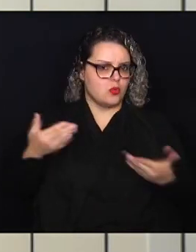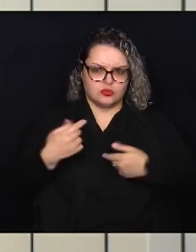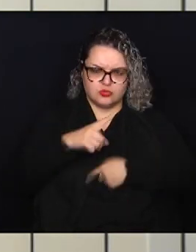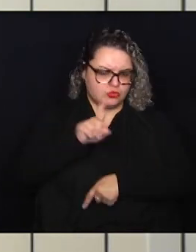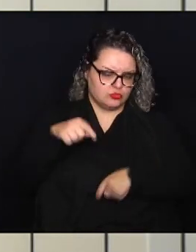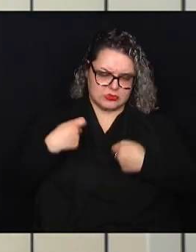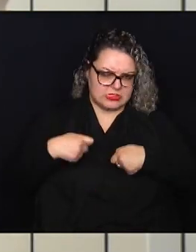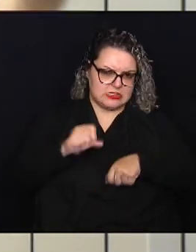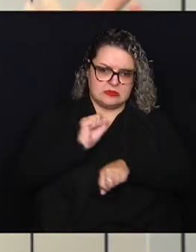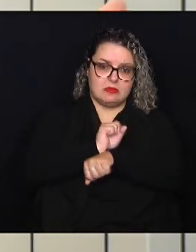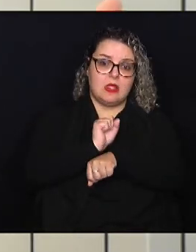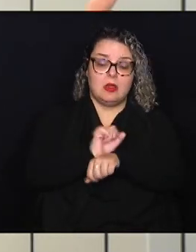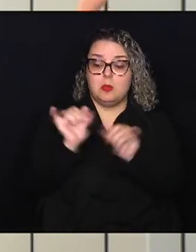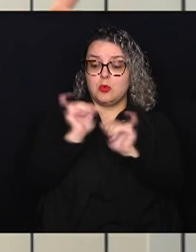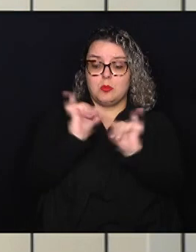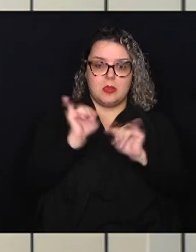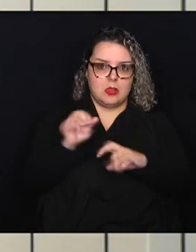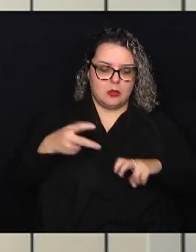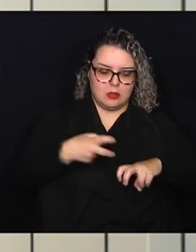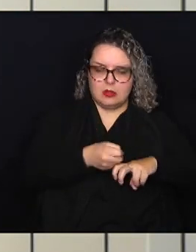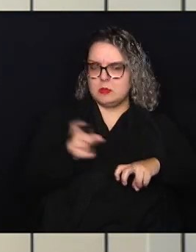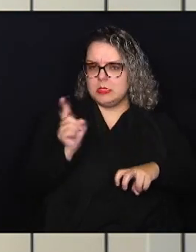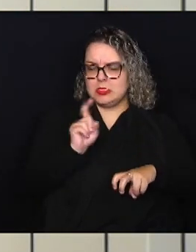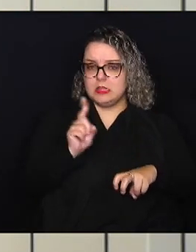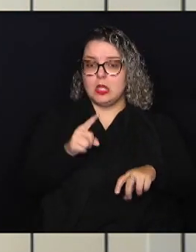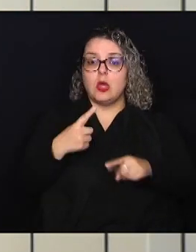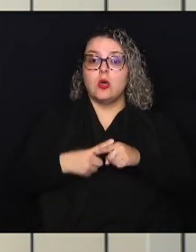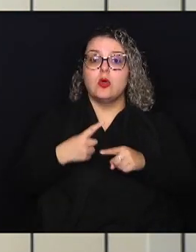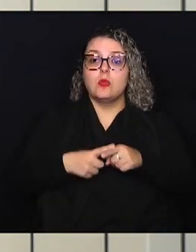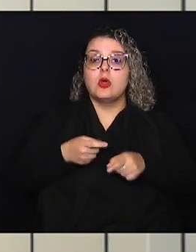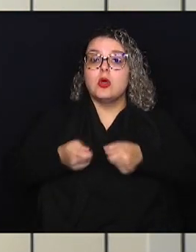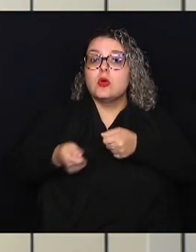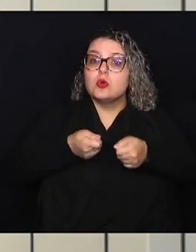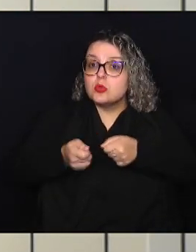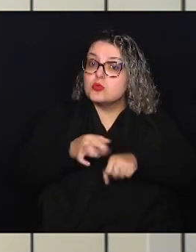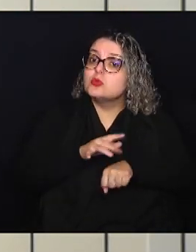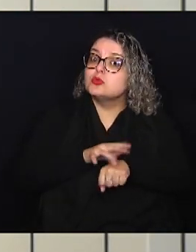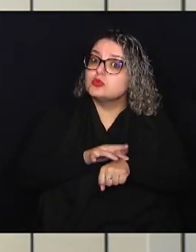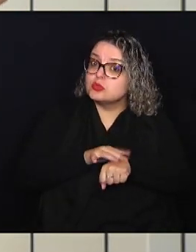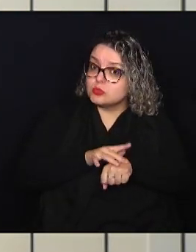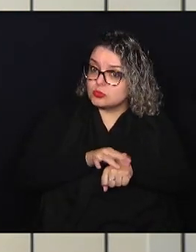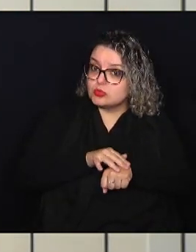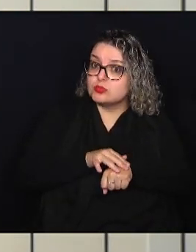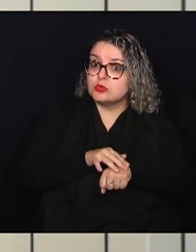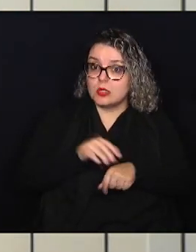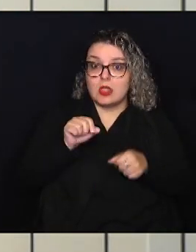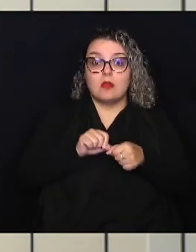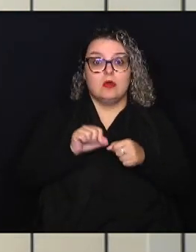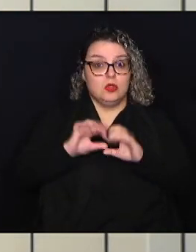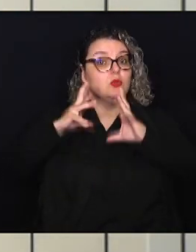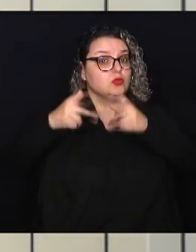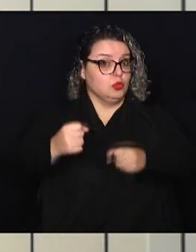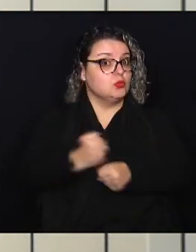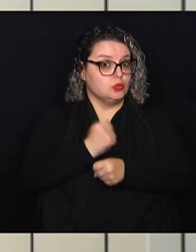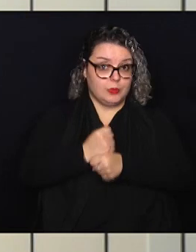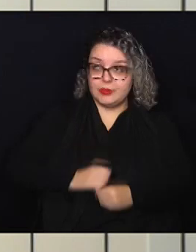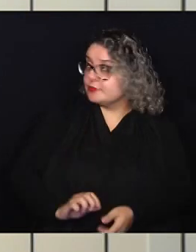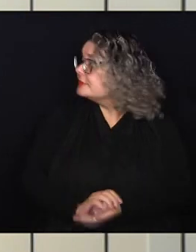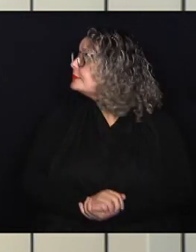esperar por uma campanha de vacinação, porque o controle desta doença é feito durante todo o ano.